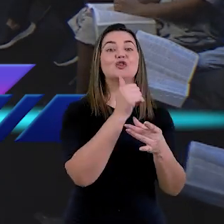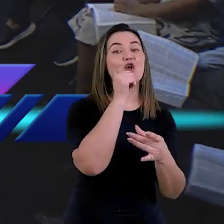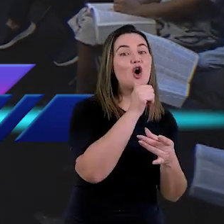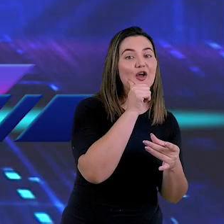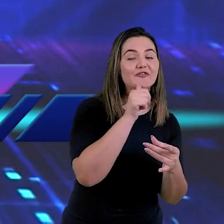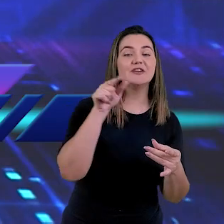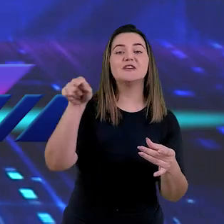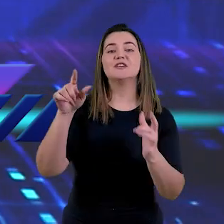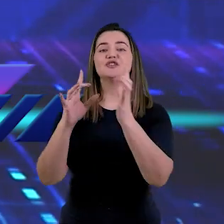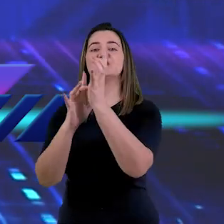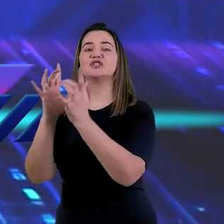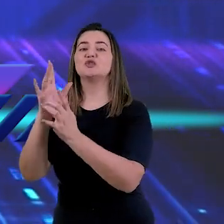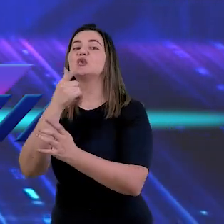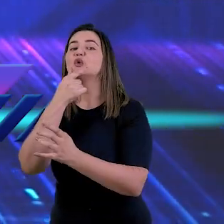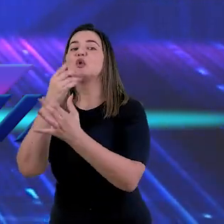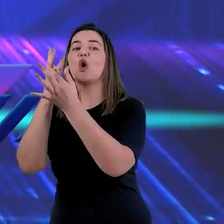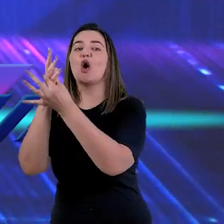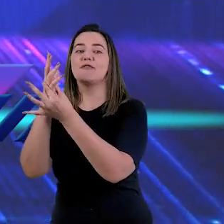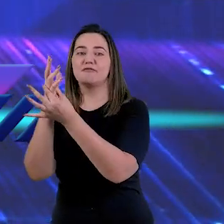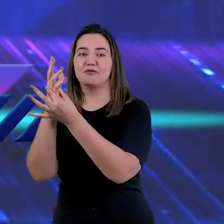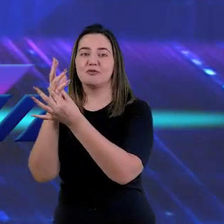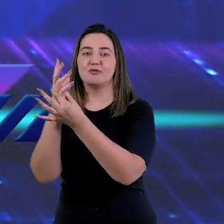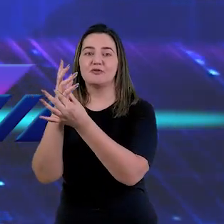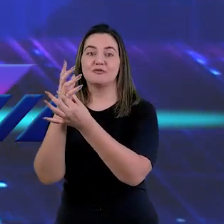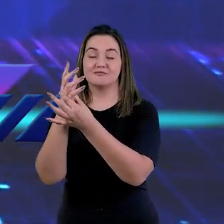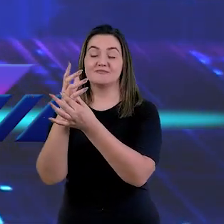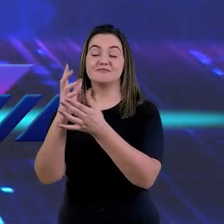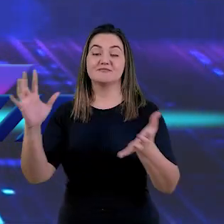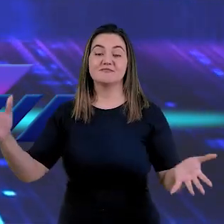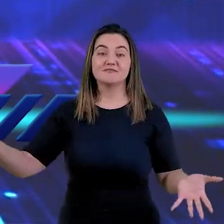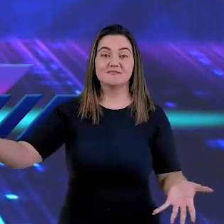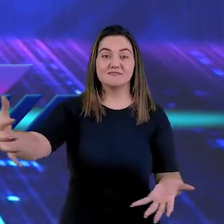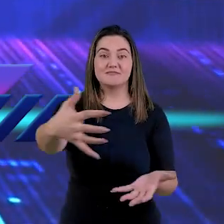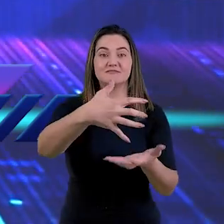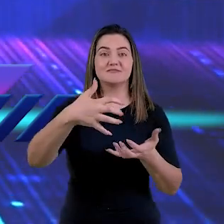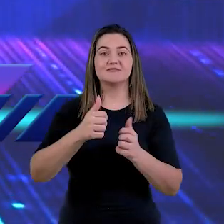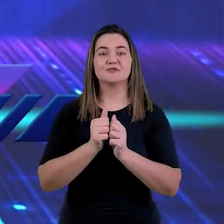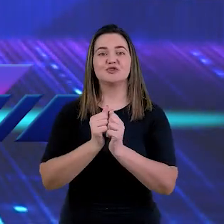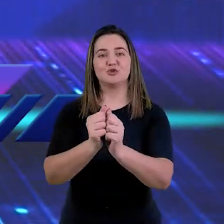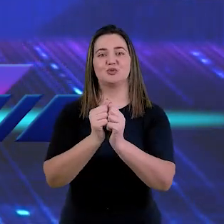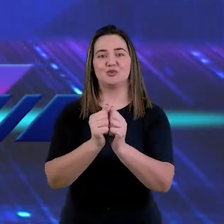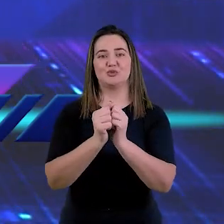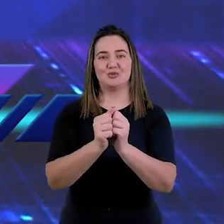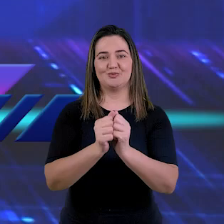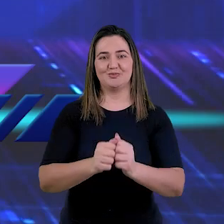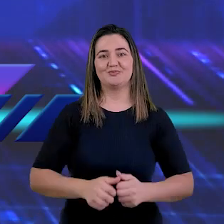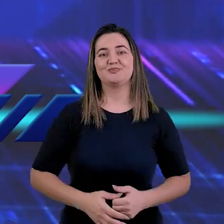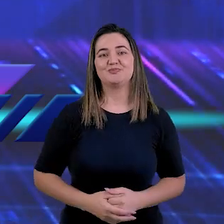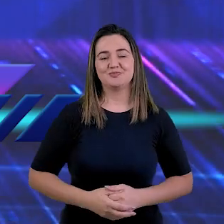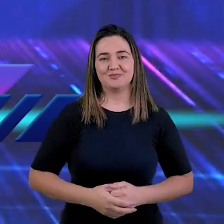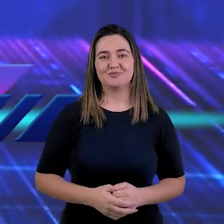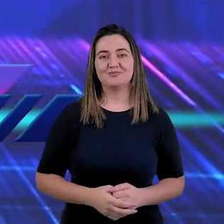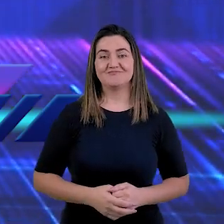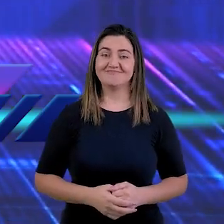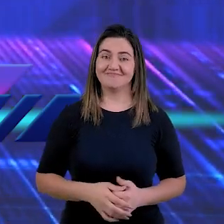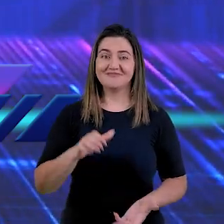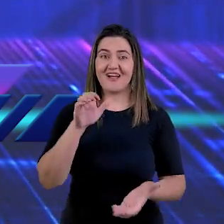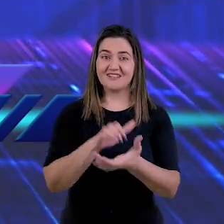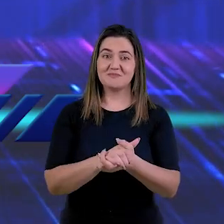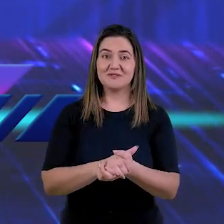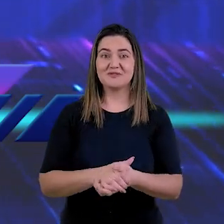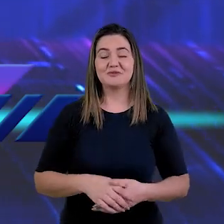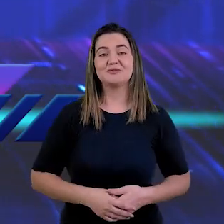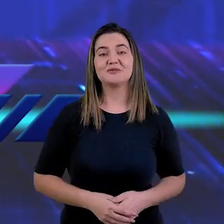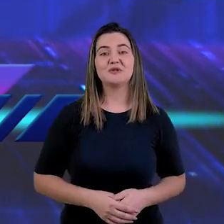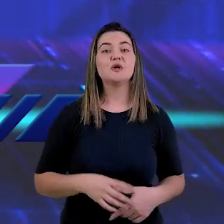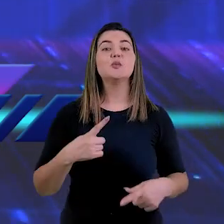noivo que formam agora um casal depois do matrimônio estão sempre juntos. Esse